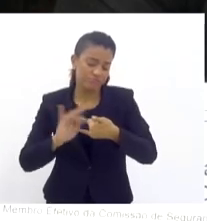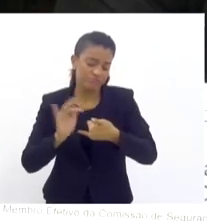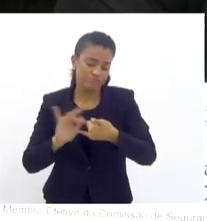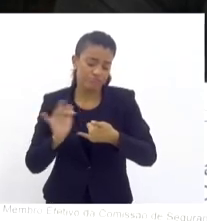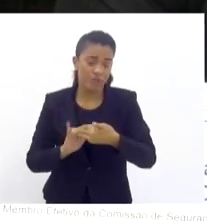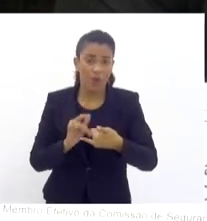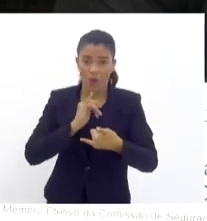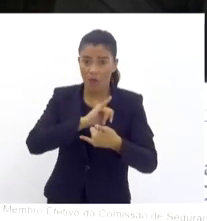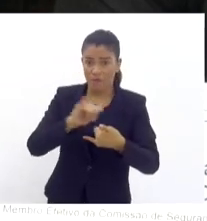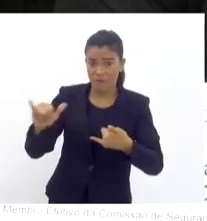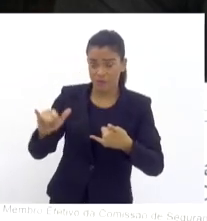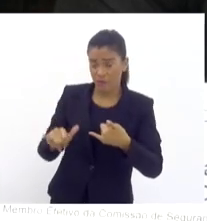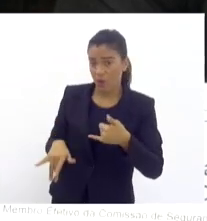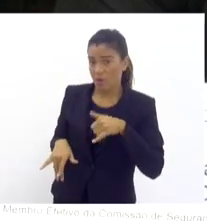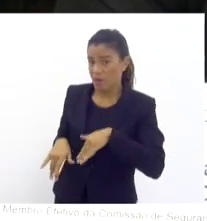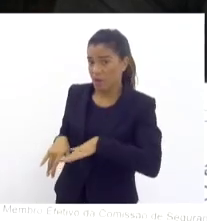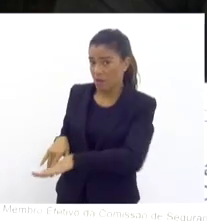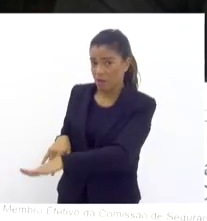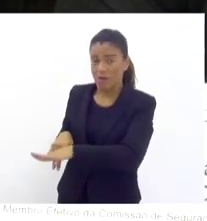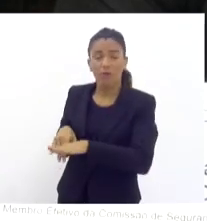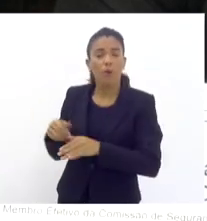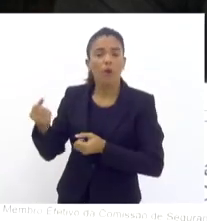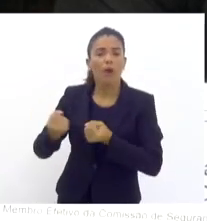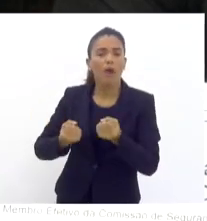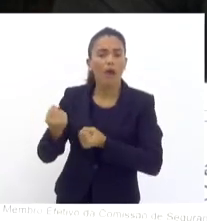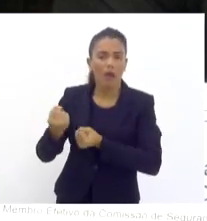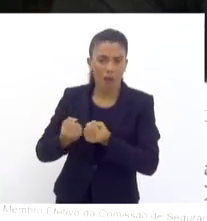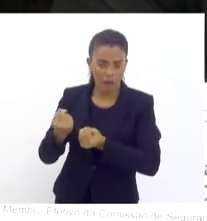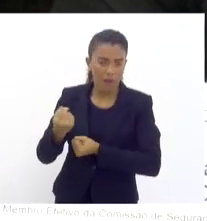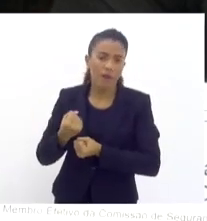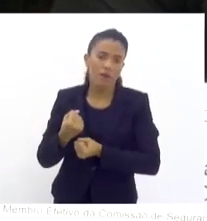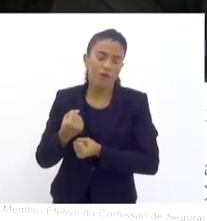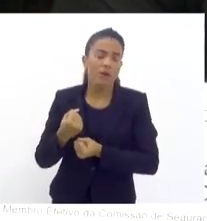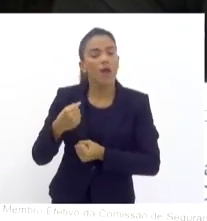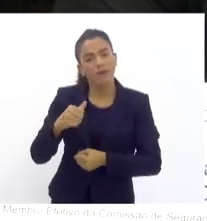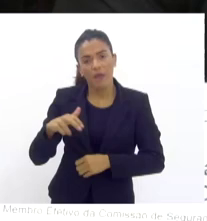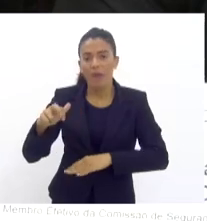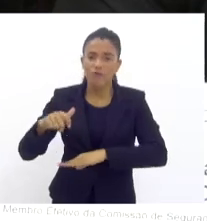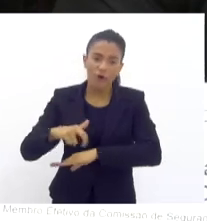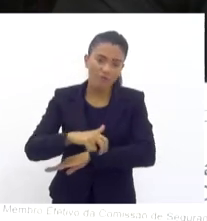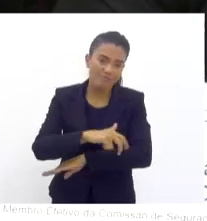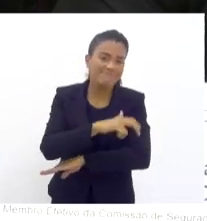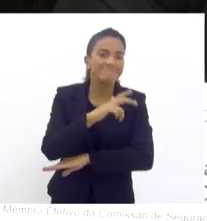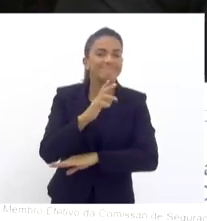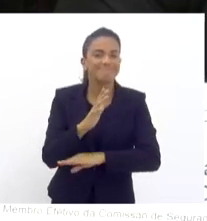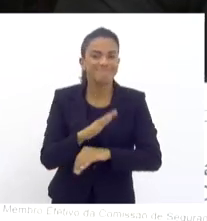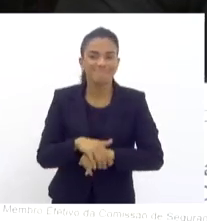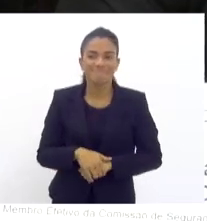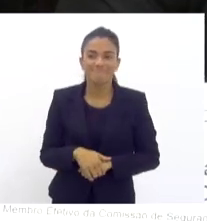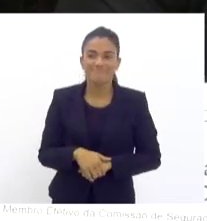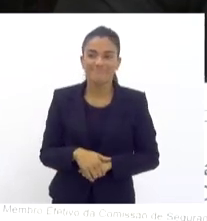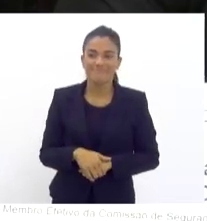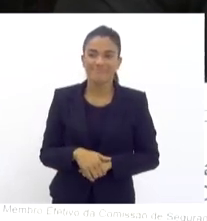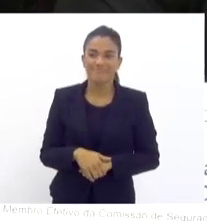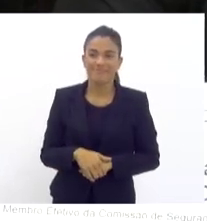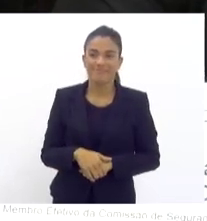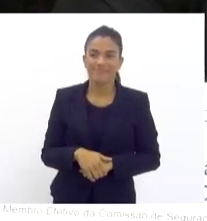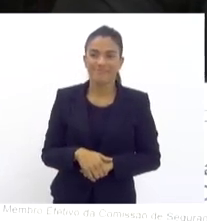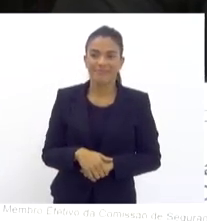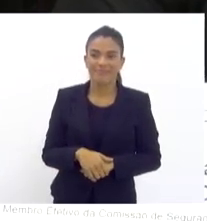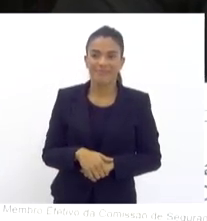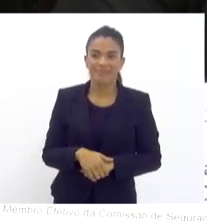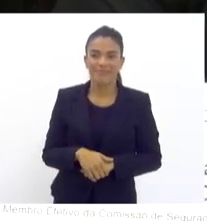deixo no carro, aviso meu marido, minha família, deixo no carro e vou fazer meu garimpo, que é o que eu faço, e fazer